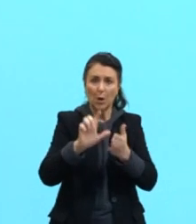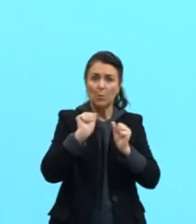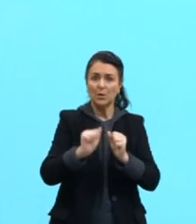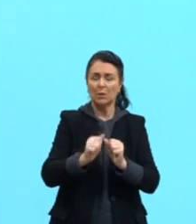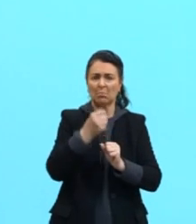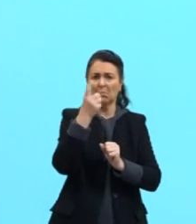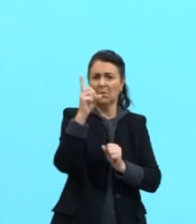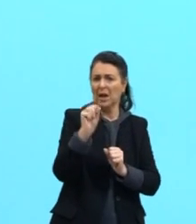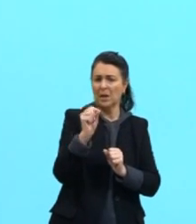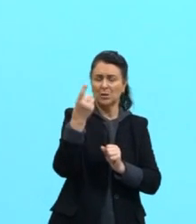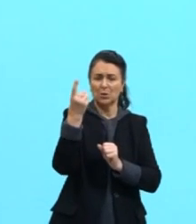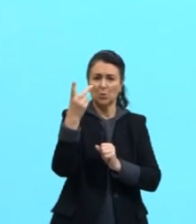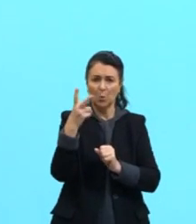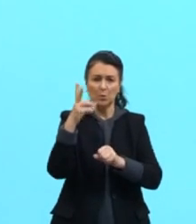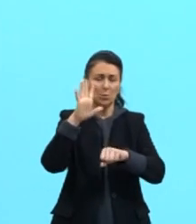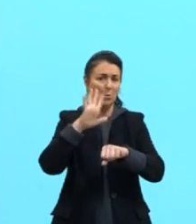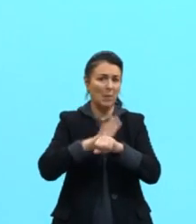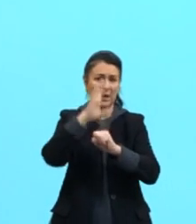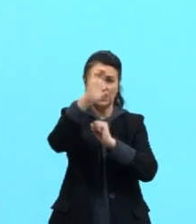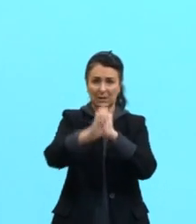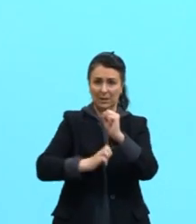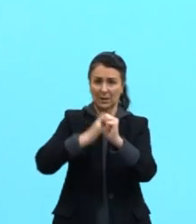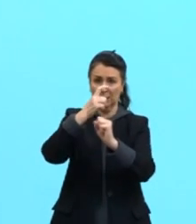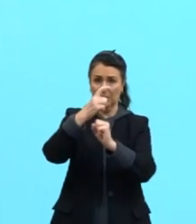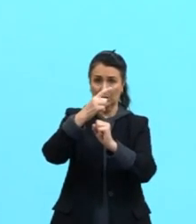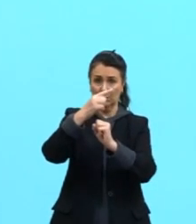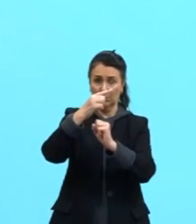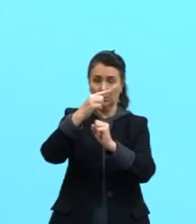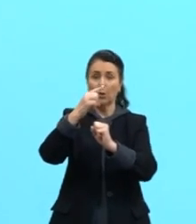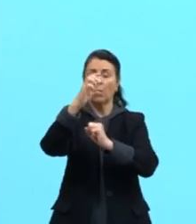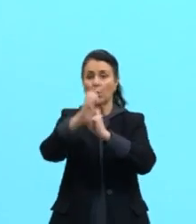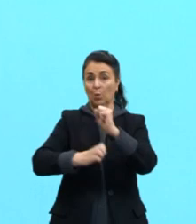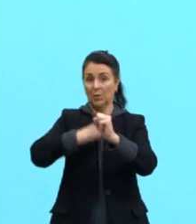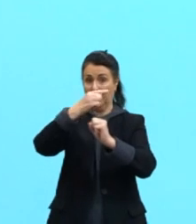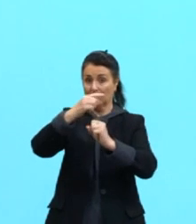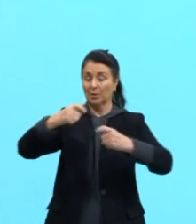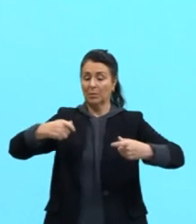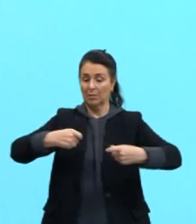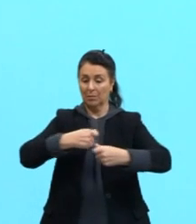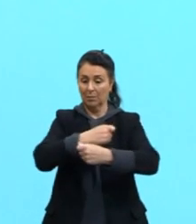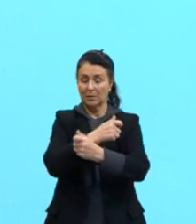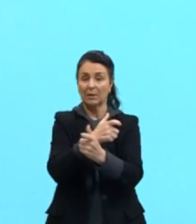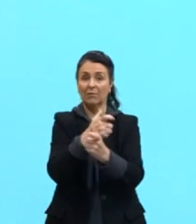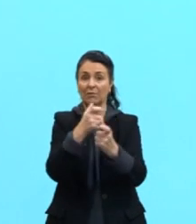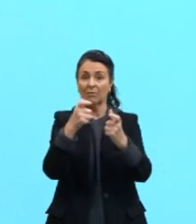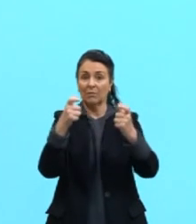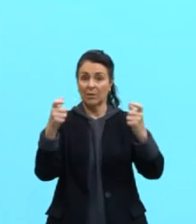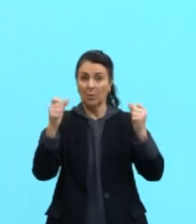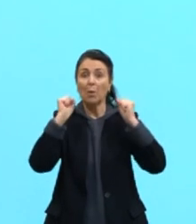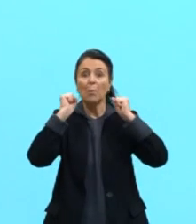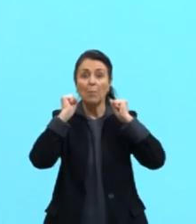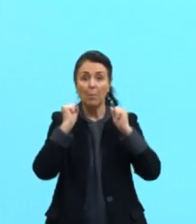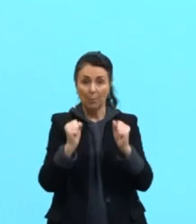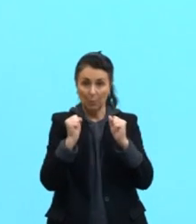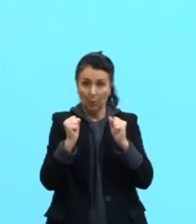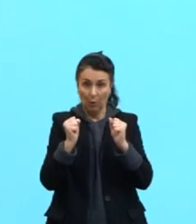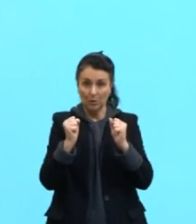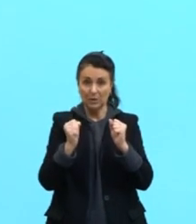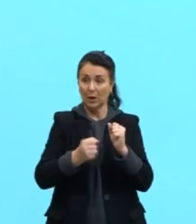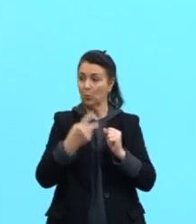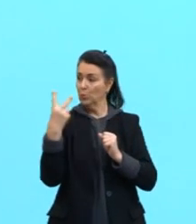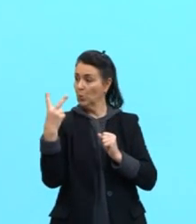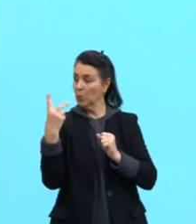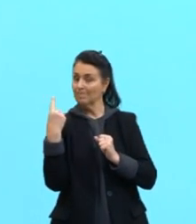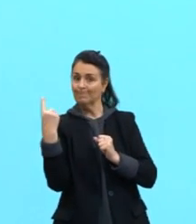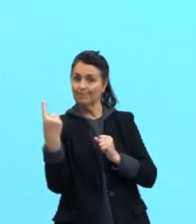12 ou até mais elétrons. Os elétrons dessa camada de valência expandida podem estar como pares isolados